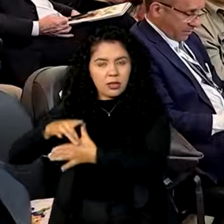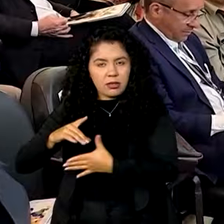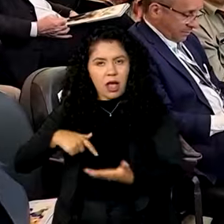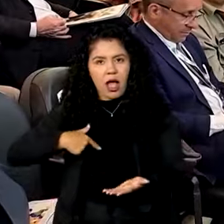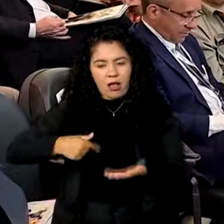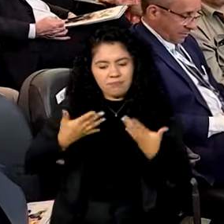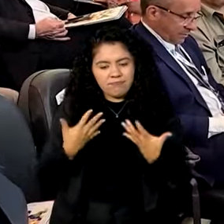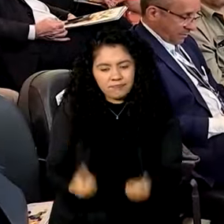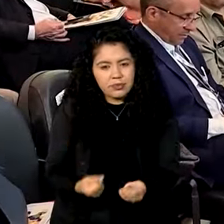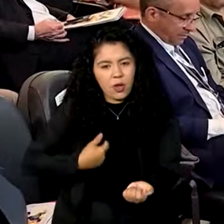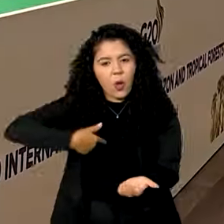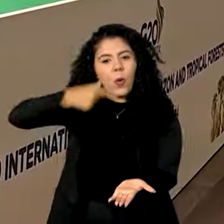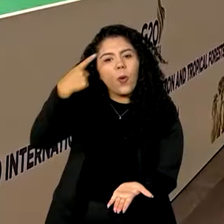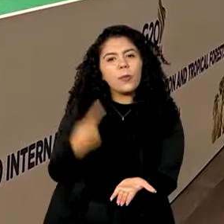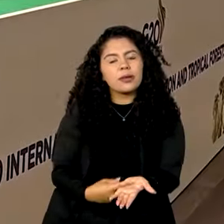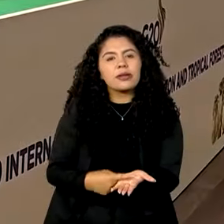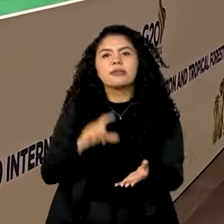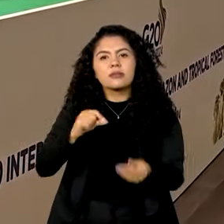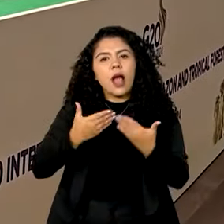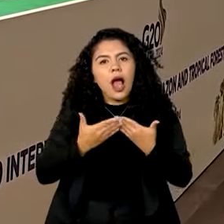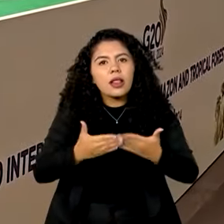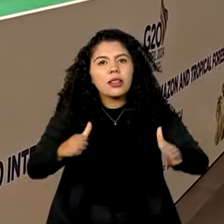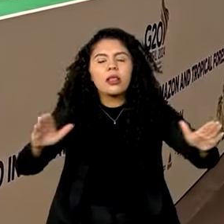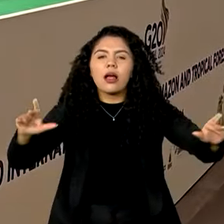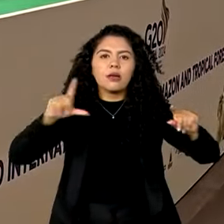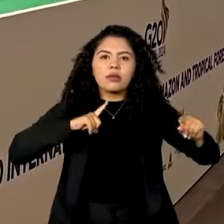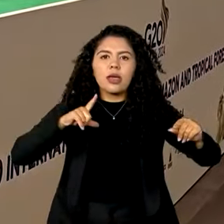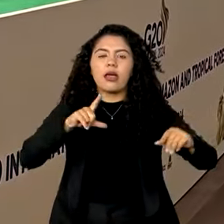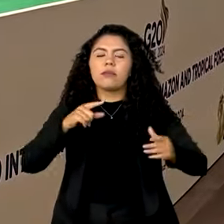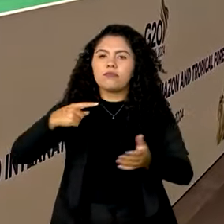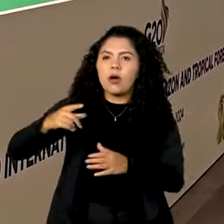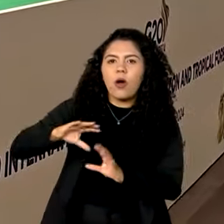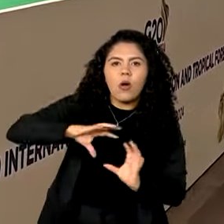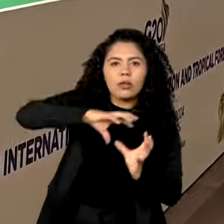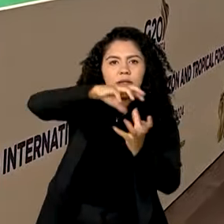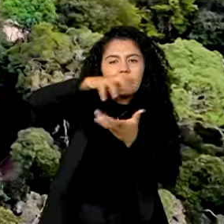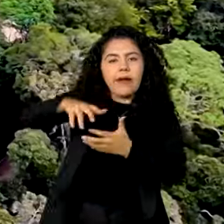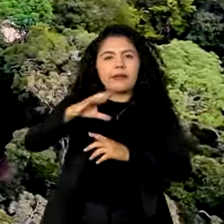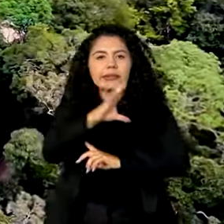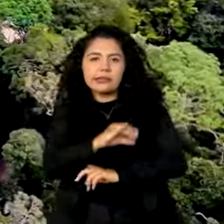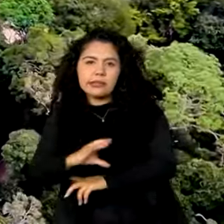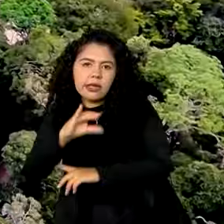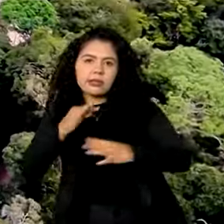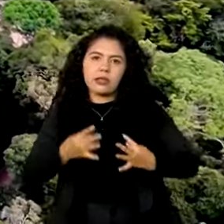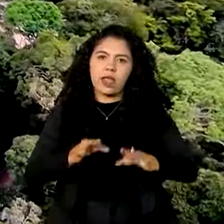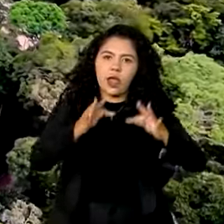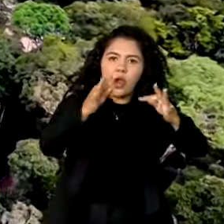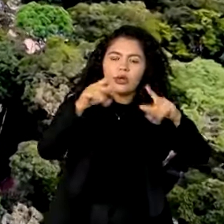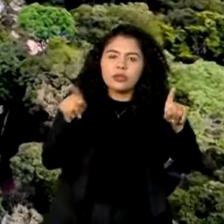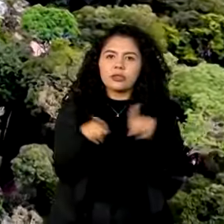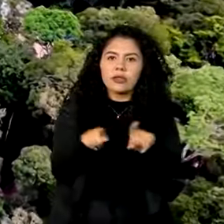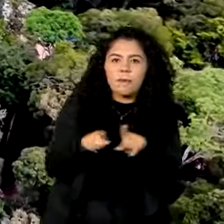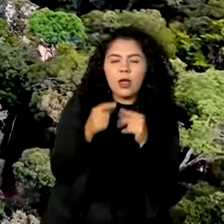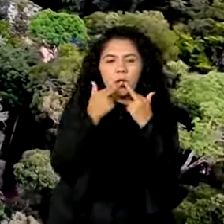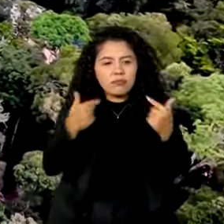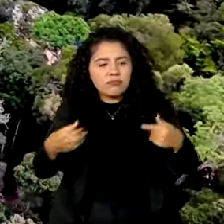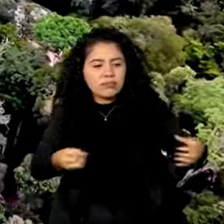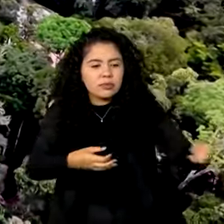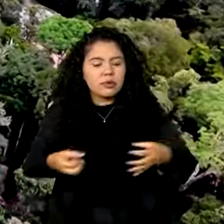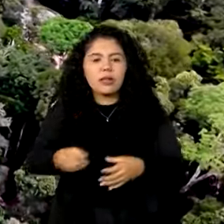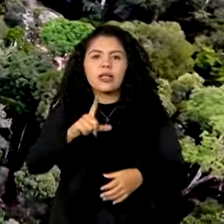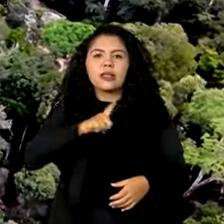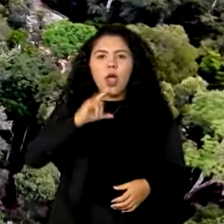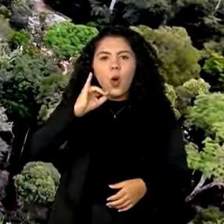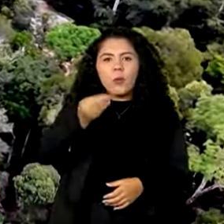ampliar a cooperação internacional em ciência, tecnologia e inovação. promovendo oportunidades